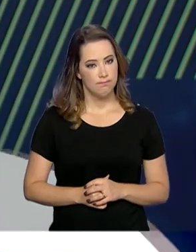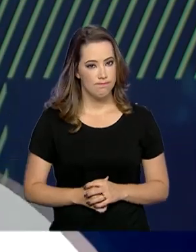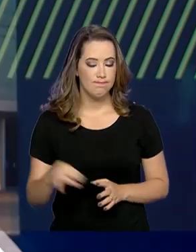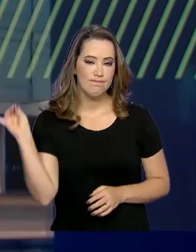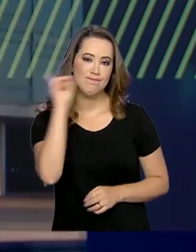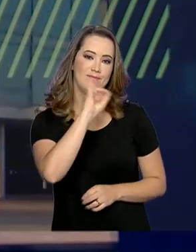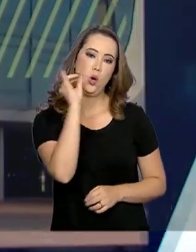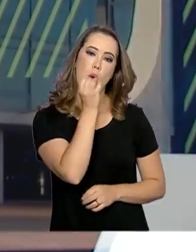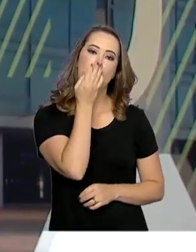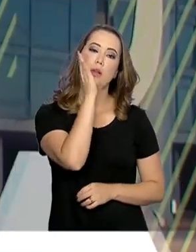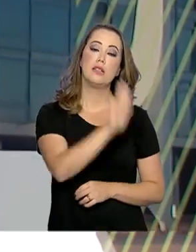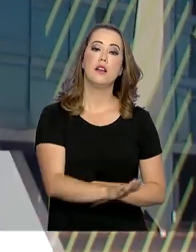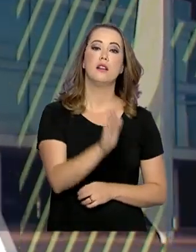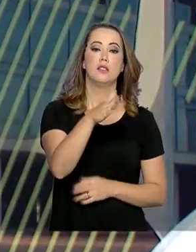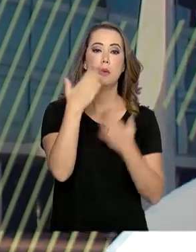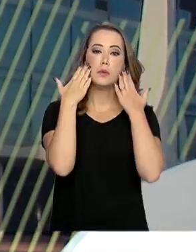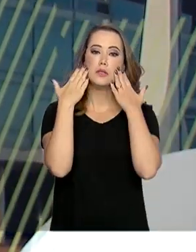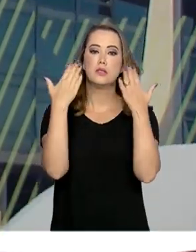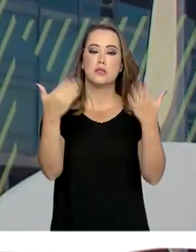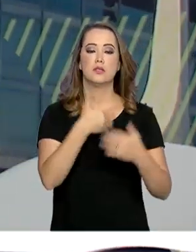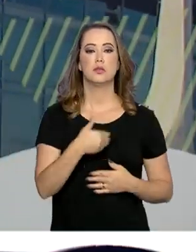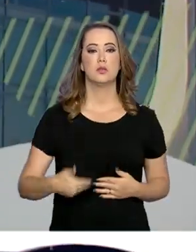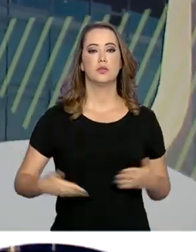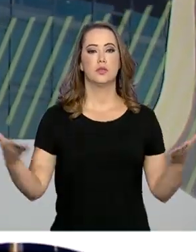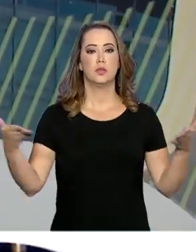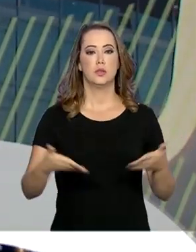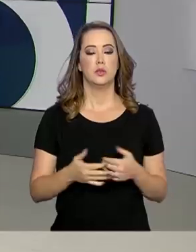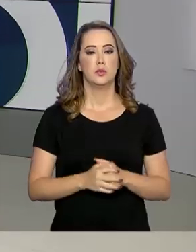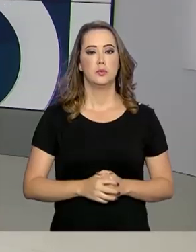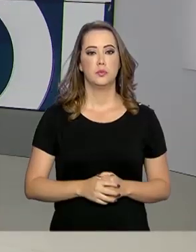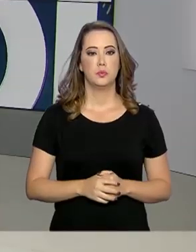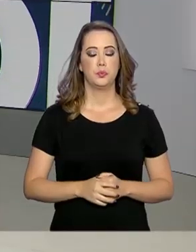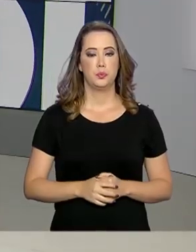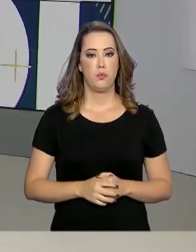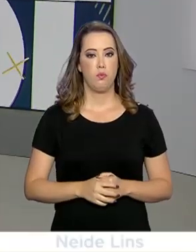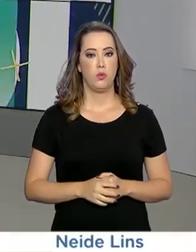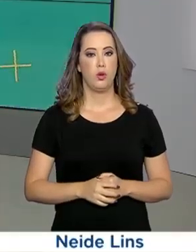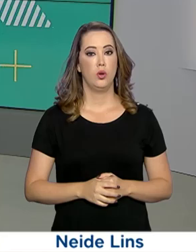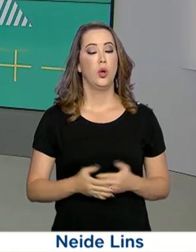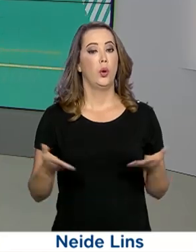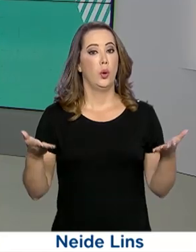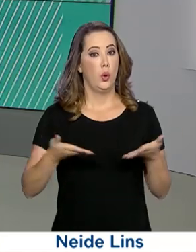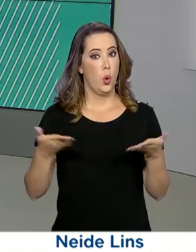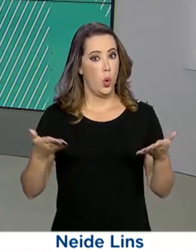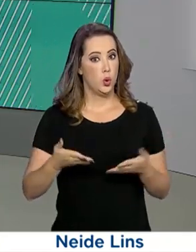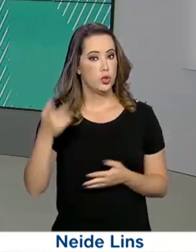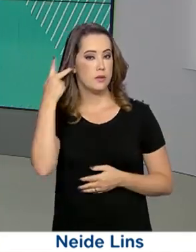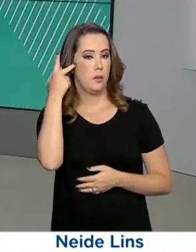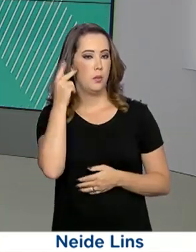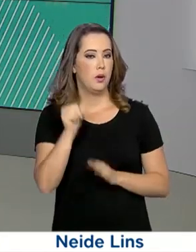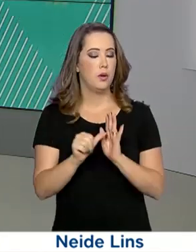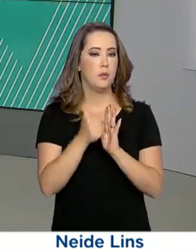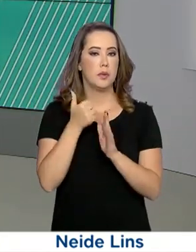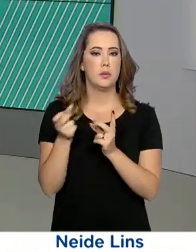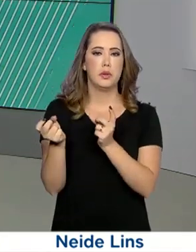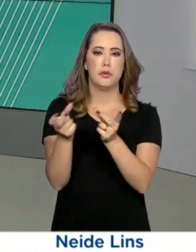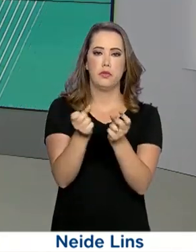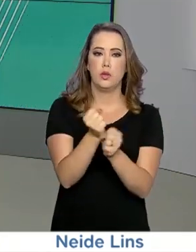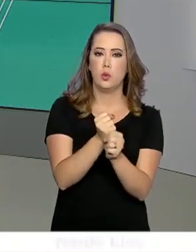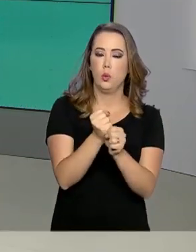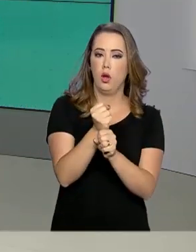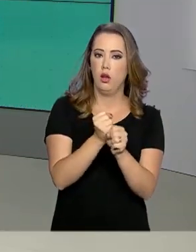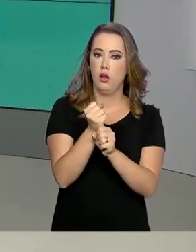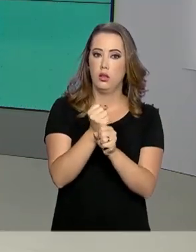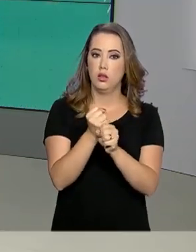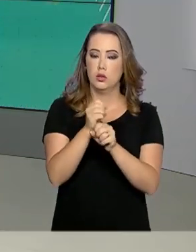Olá, boa tarde. Já estamos no ar com mais um Governo Agora. Aconteceu hoje em São Paulo o primeiro leilão do ano no